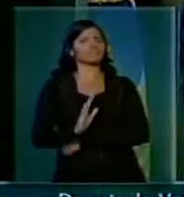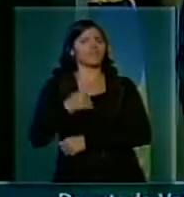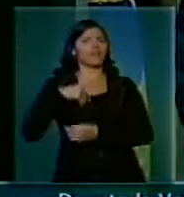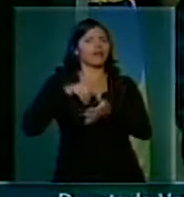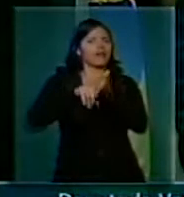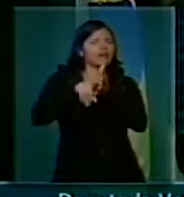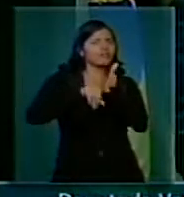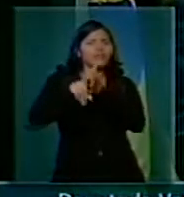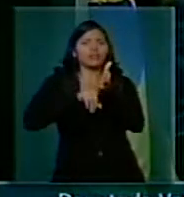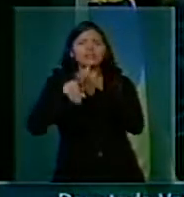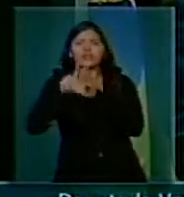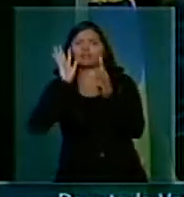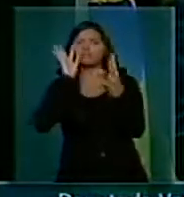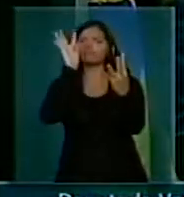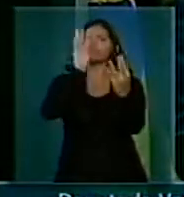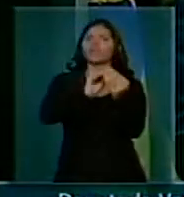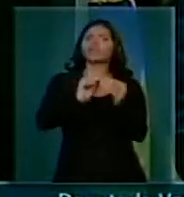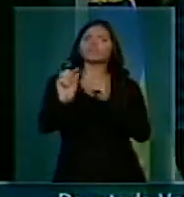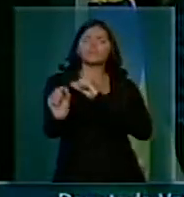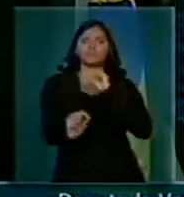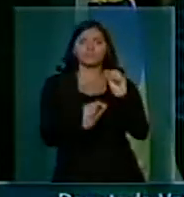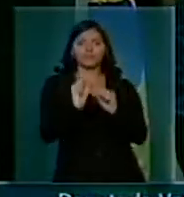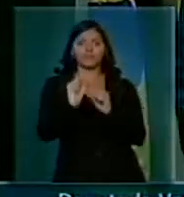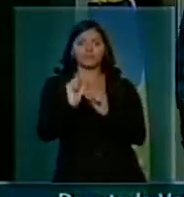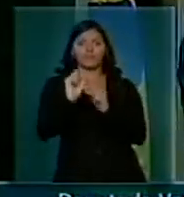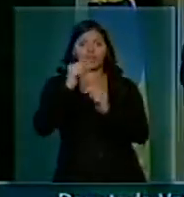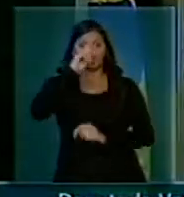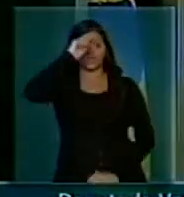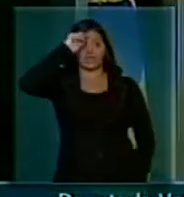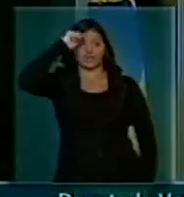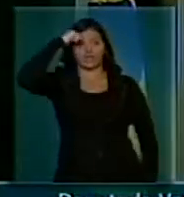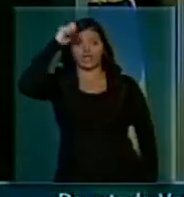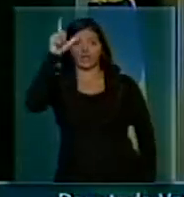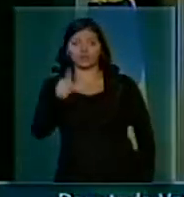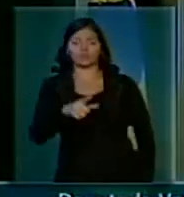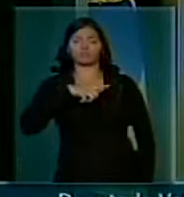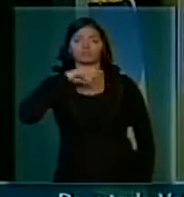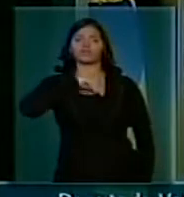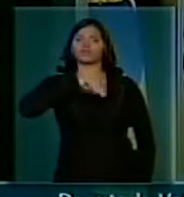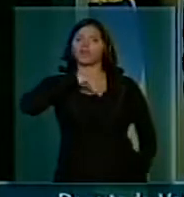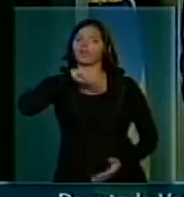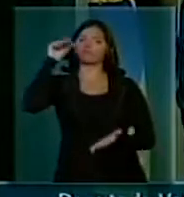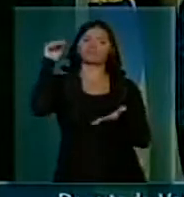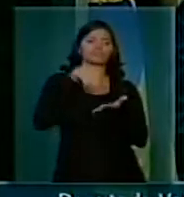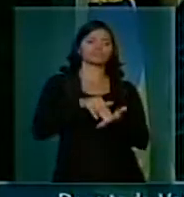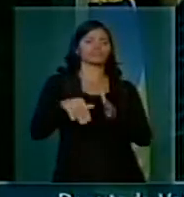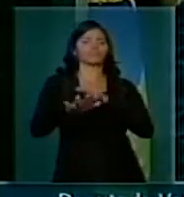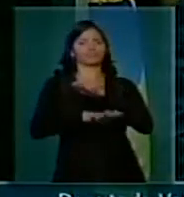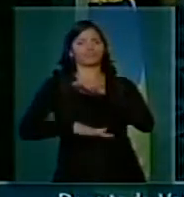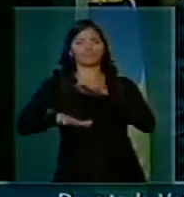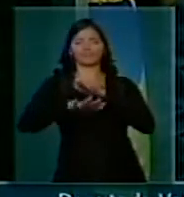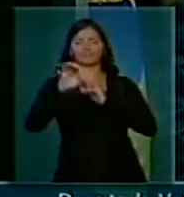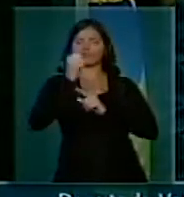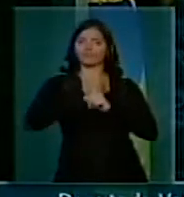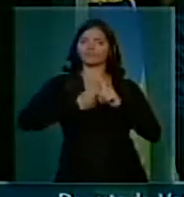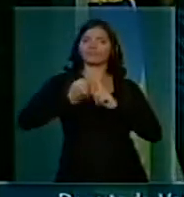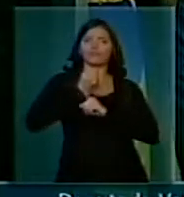nós vamos perceber que é os negros que ganham menores salários na nossa sociedade,